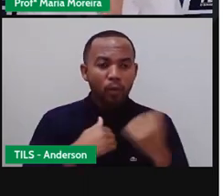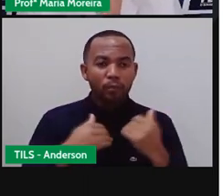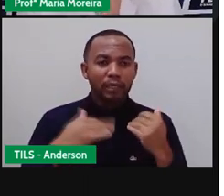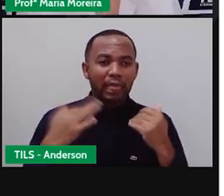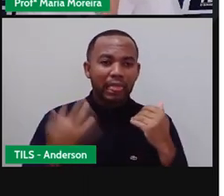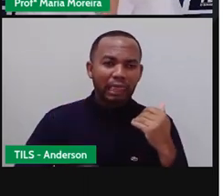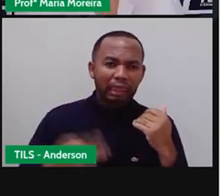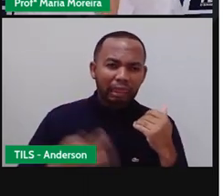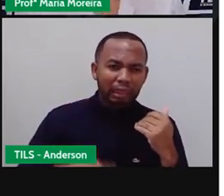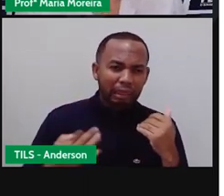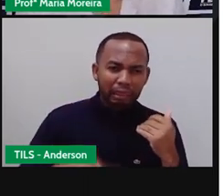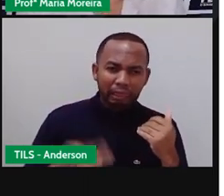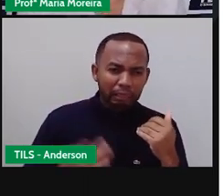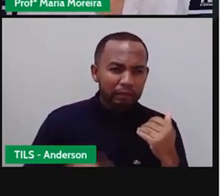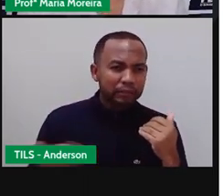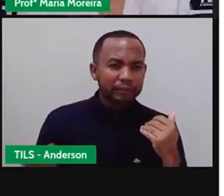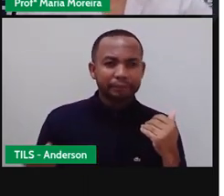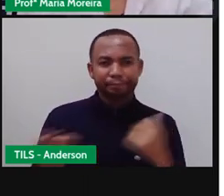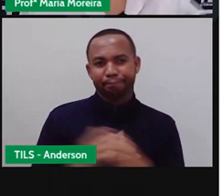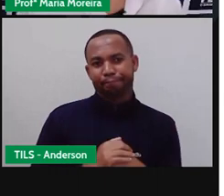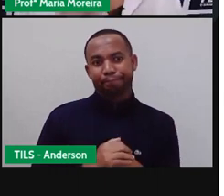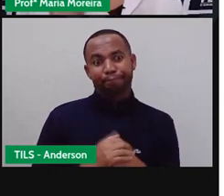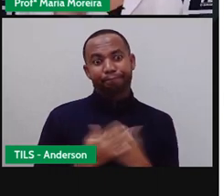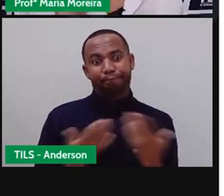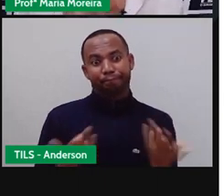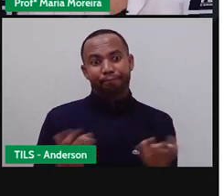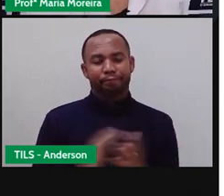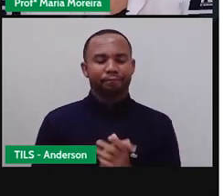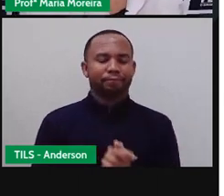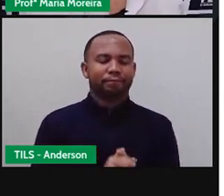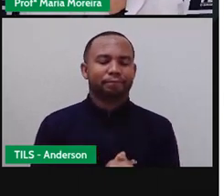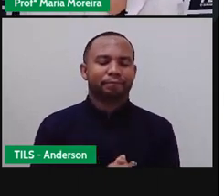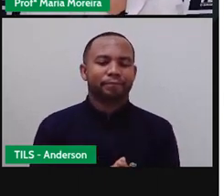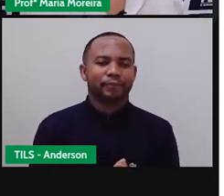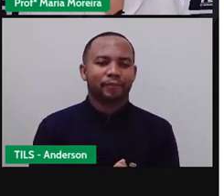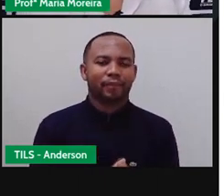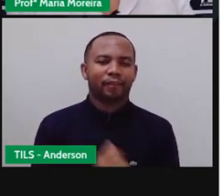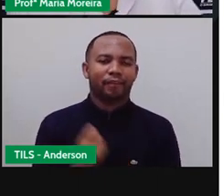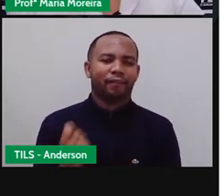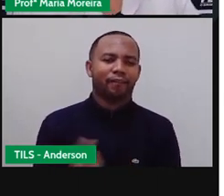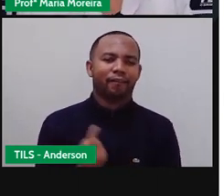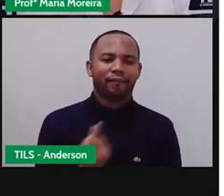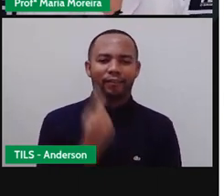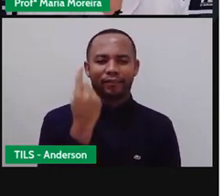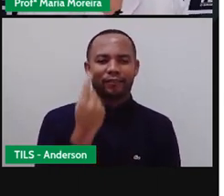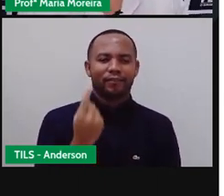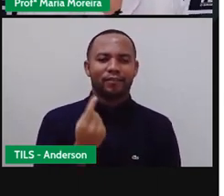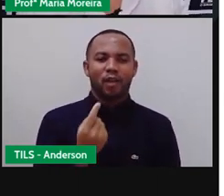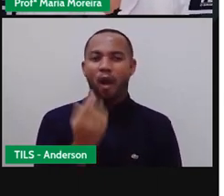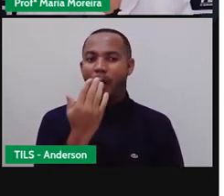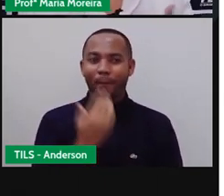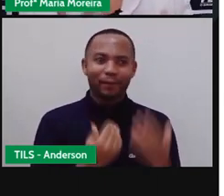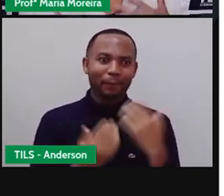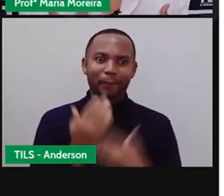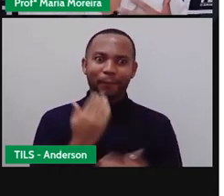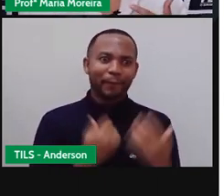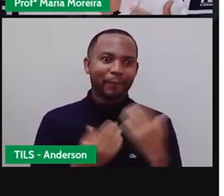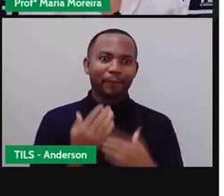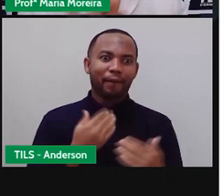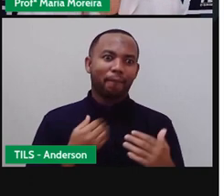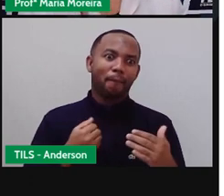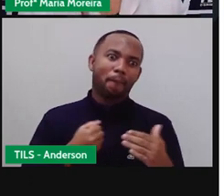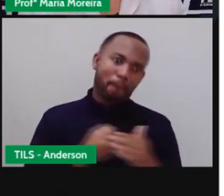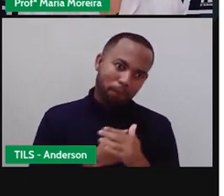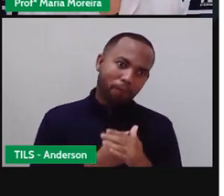dou o Anderson, por exemplo, porque eu não gosto de comer, né, gente? Vocês sabem. Então, assim, o vai comer demais, comeu, comeu, comeu, comeu,